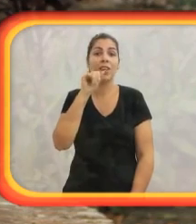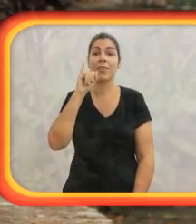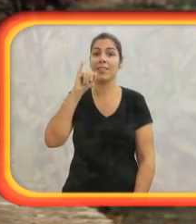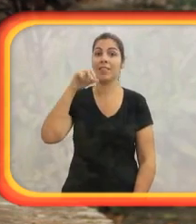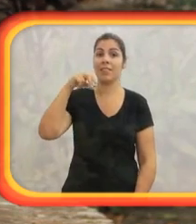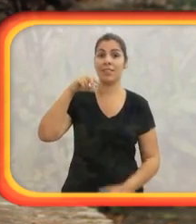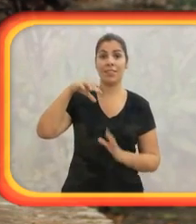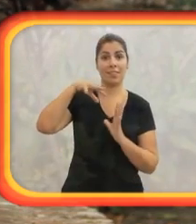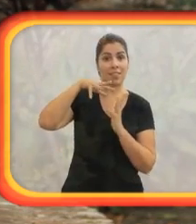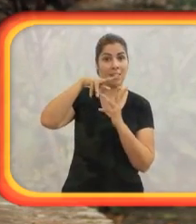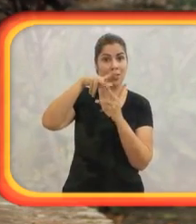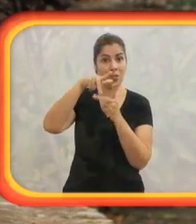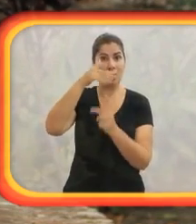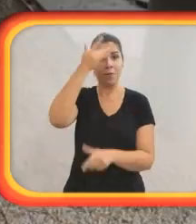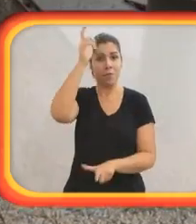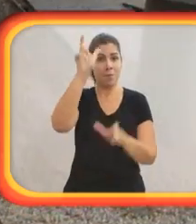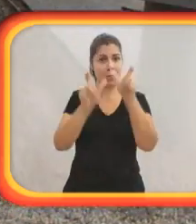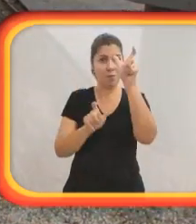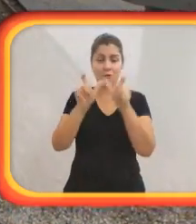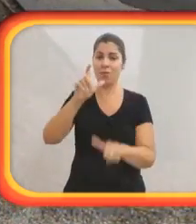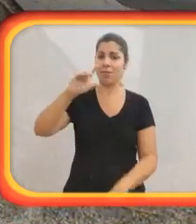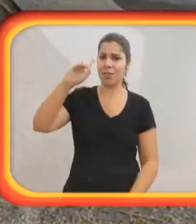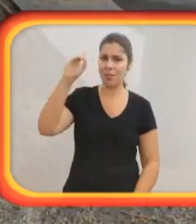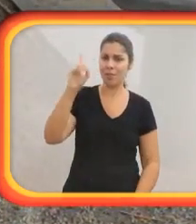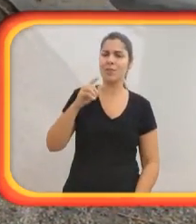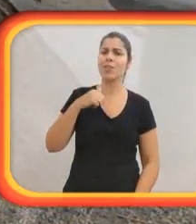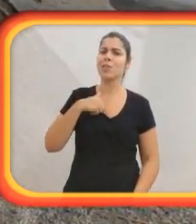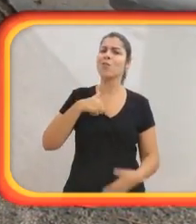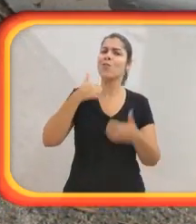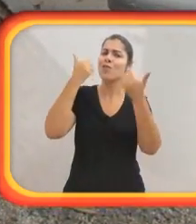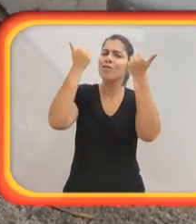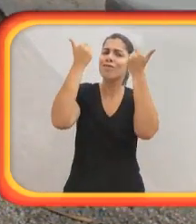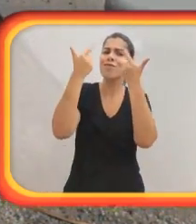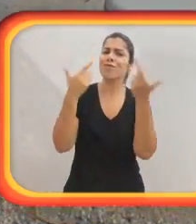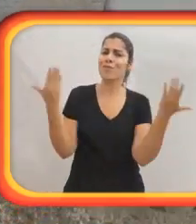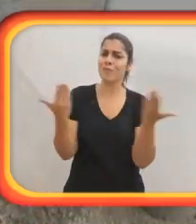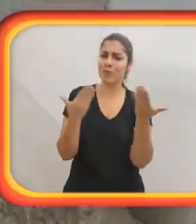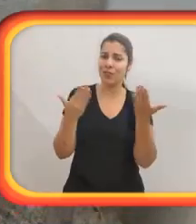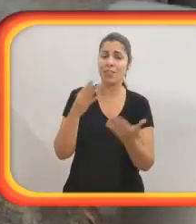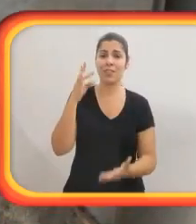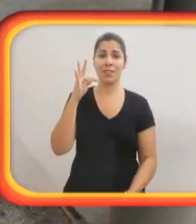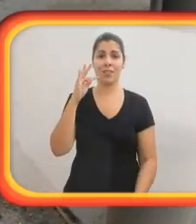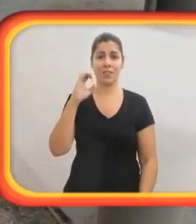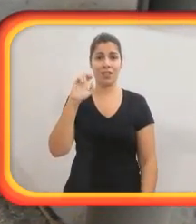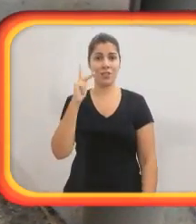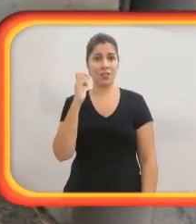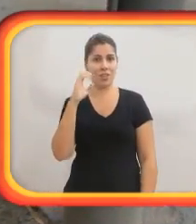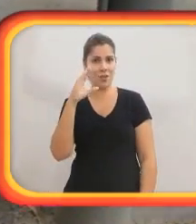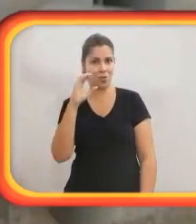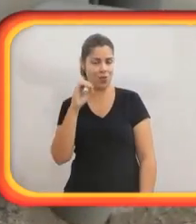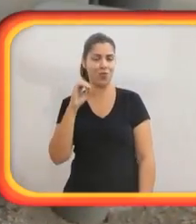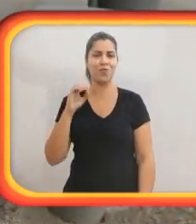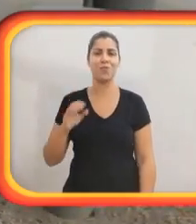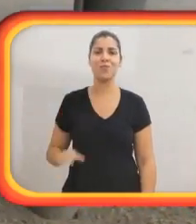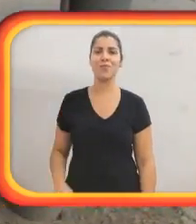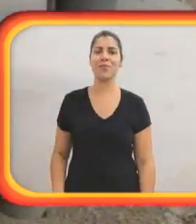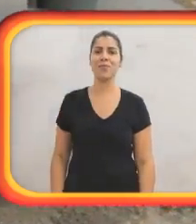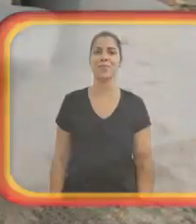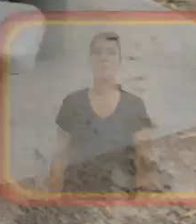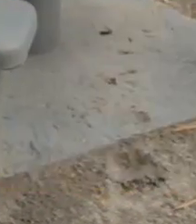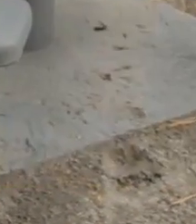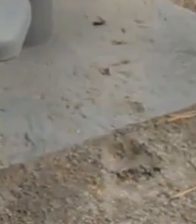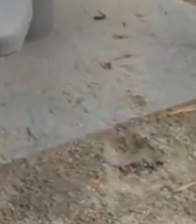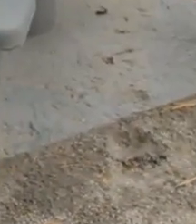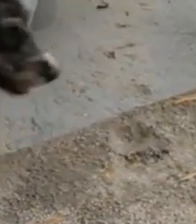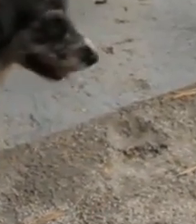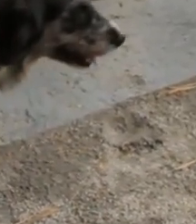coisa que dá para conseguir. Então eu queria primeiro desejar um bom dia internacional para as